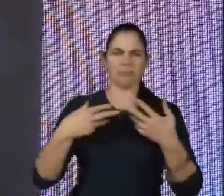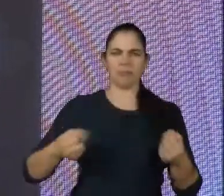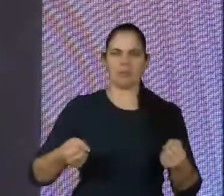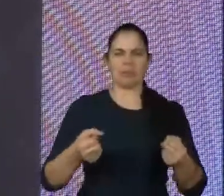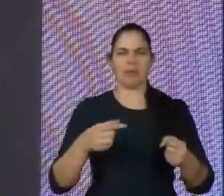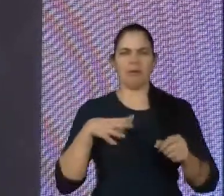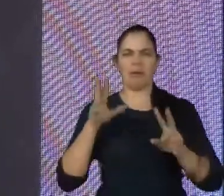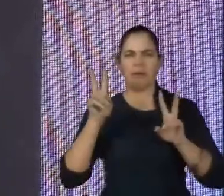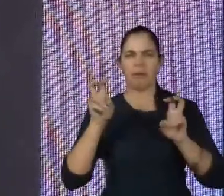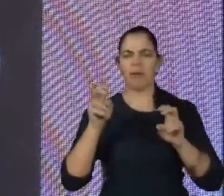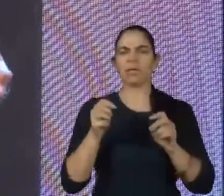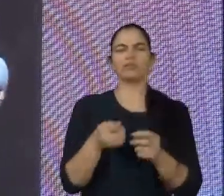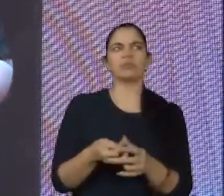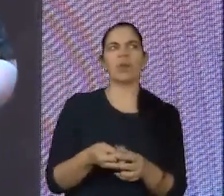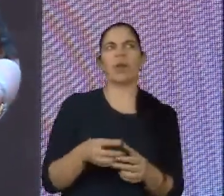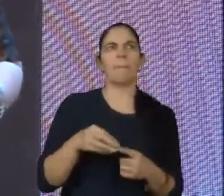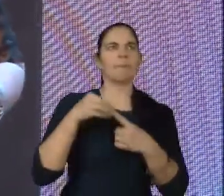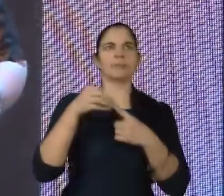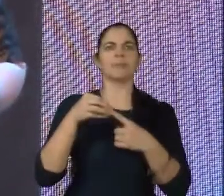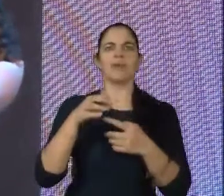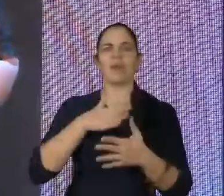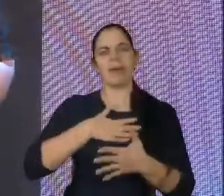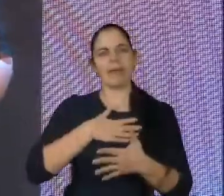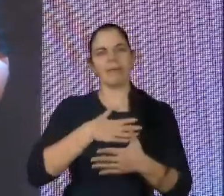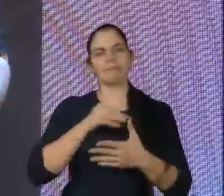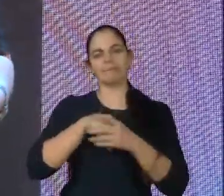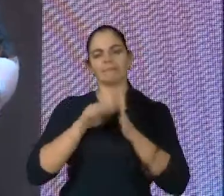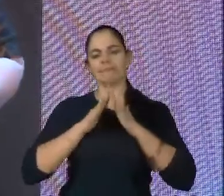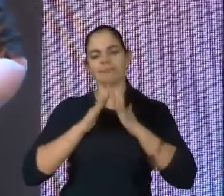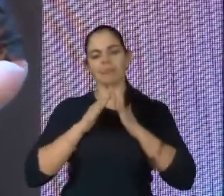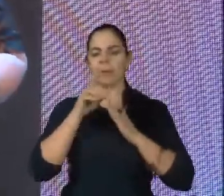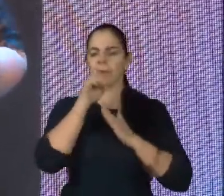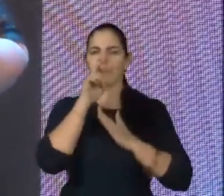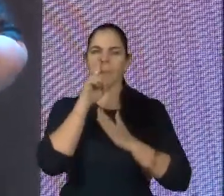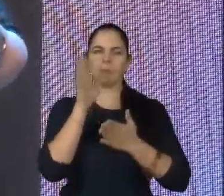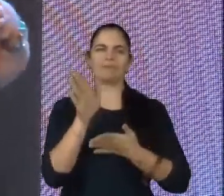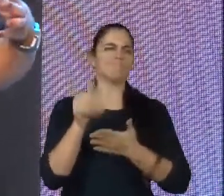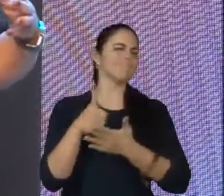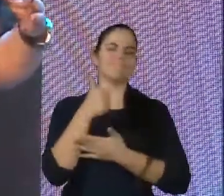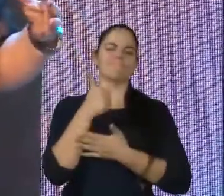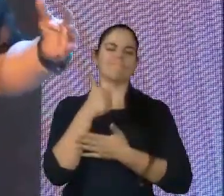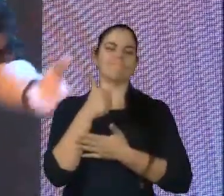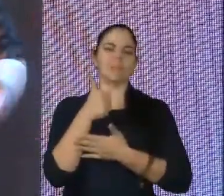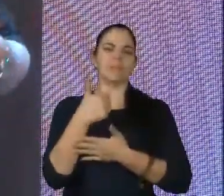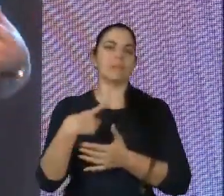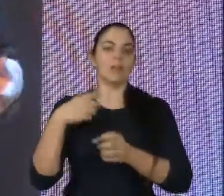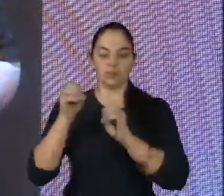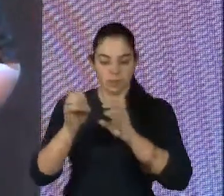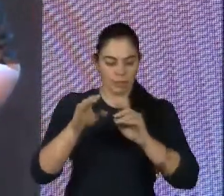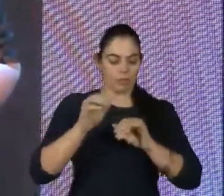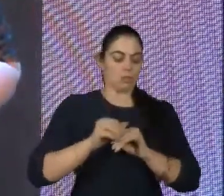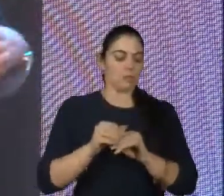nesses assuntos todos, para mim, o principal é esse, começar dentro de casa, começar com os pais, o ensinamento, a